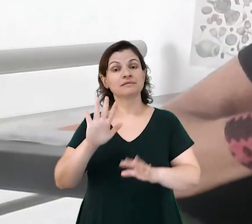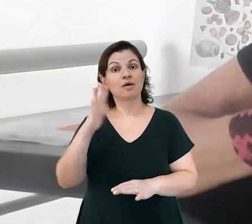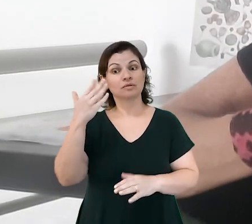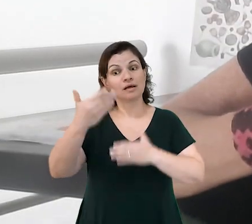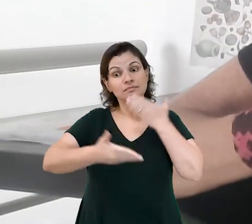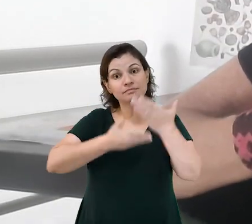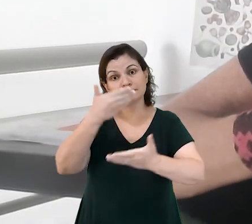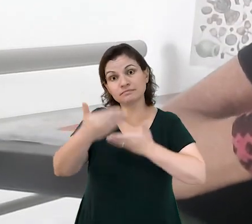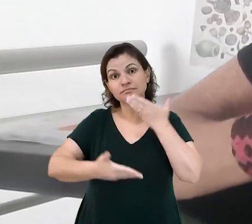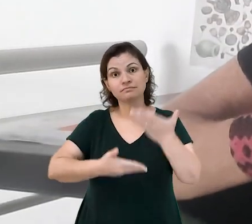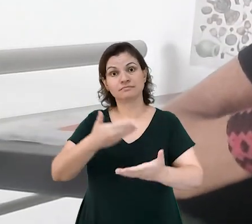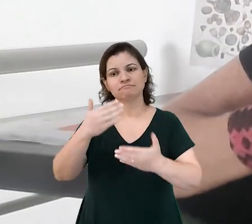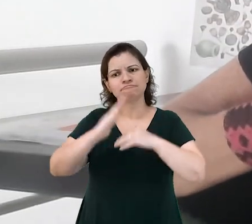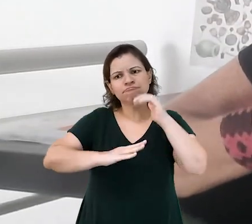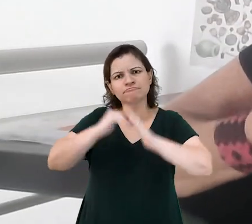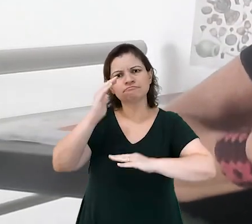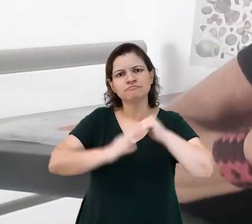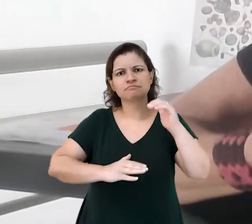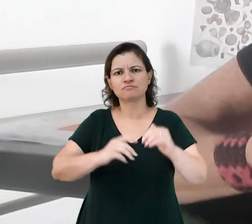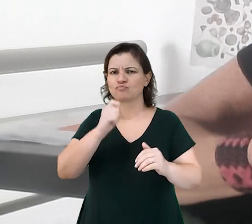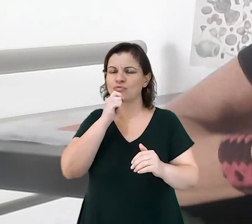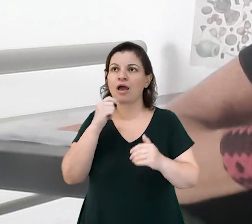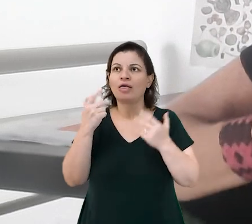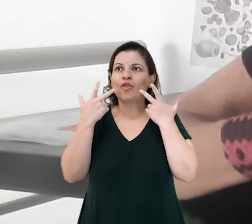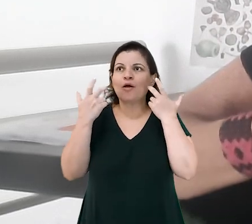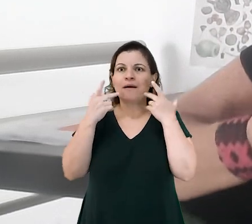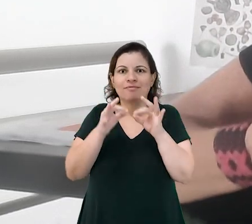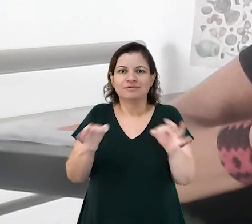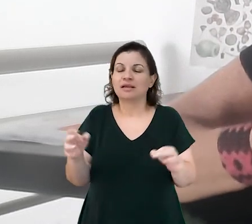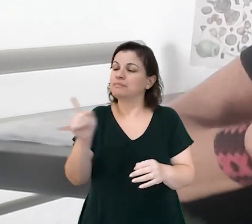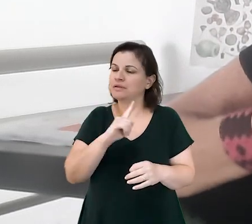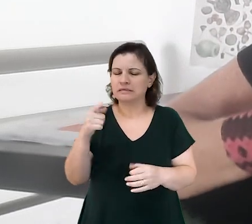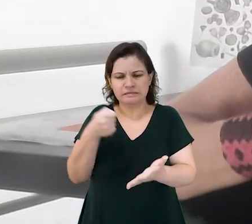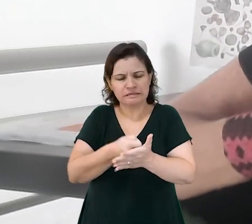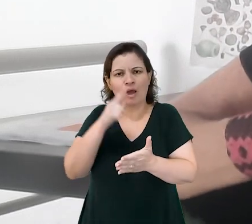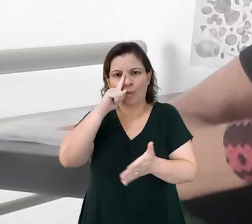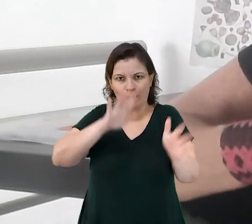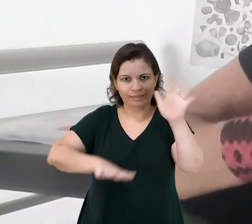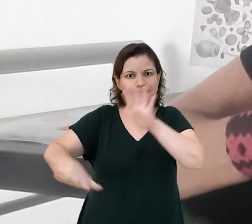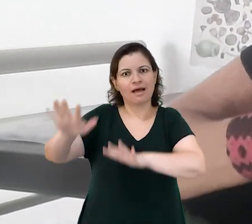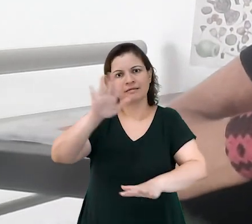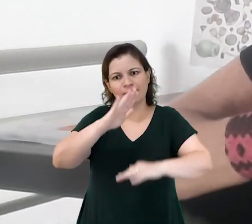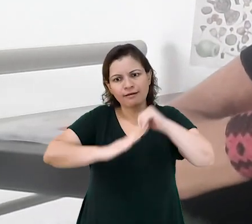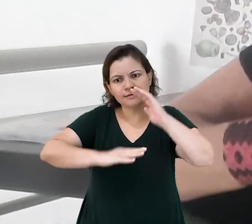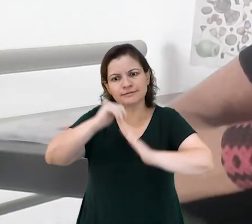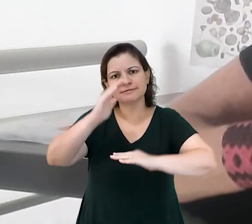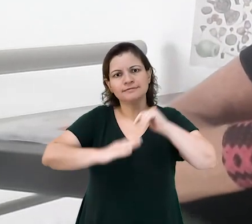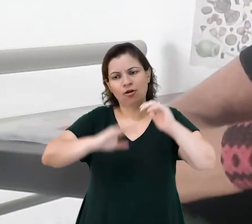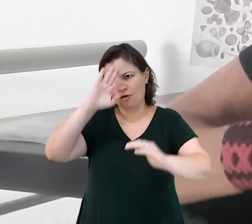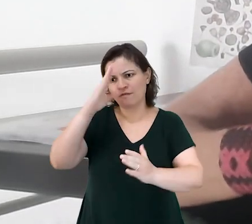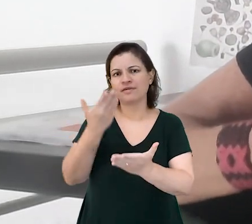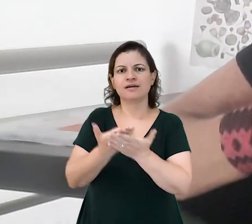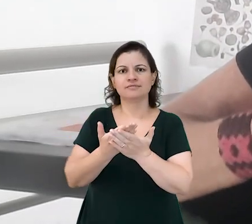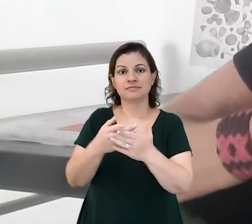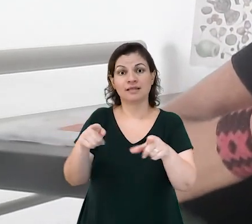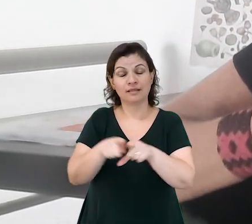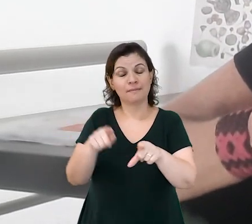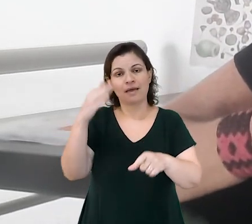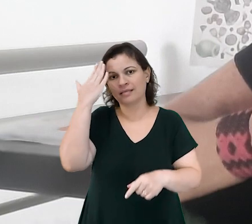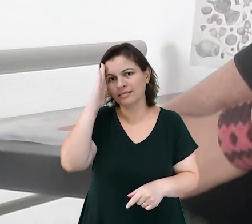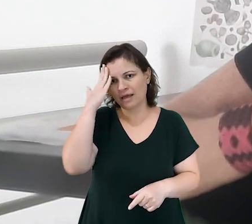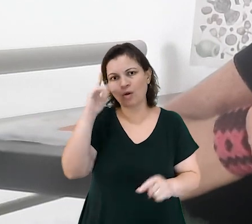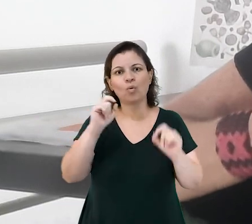esses processos de coprodução não são nada triviais. Eles exigem bastante cuidado na construção de confiança e um